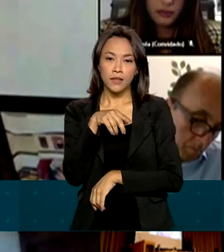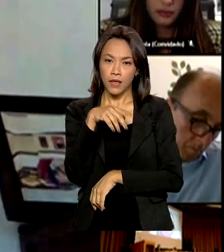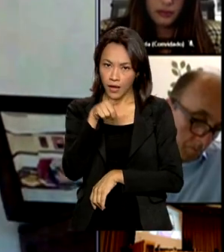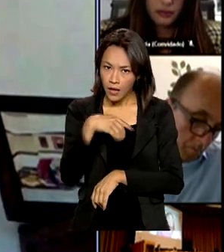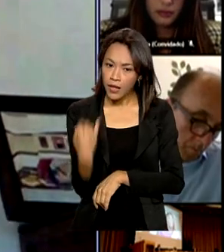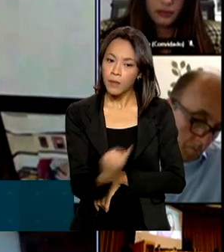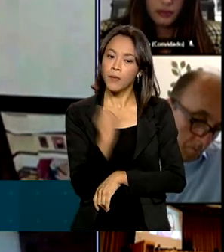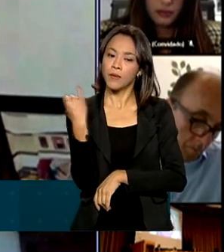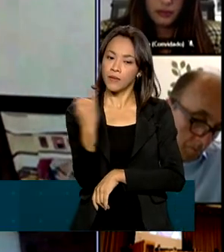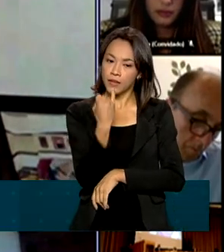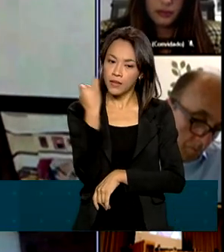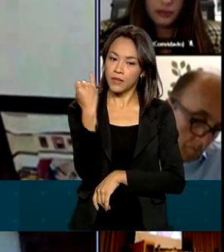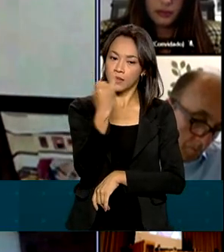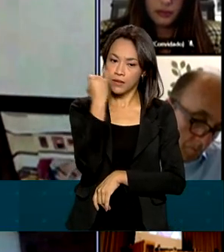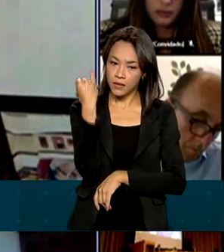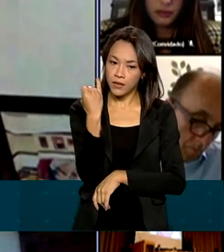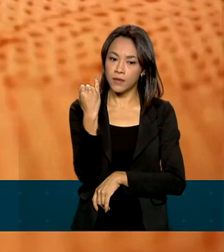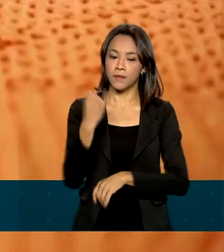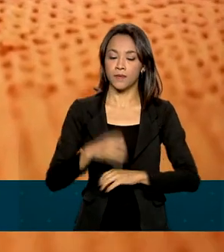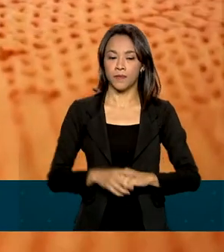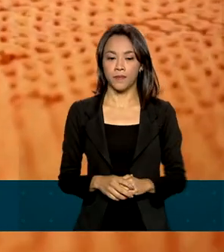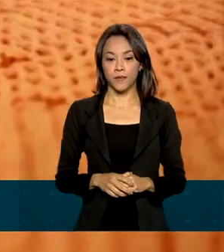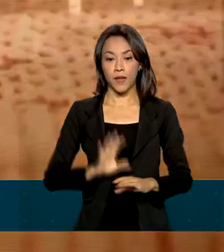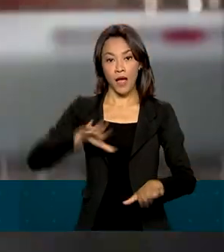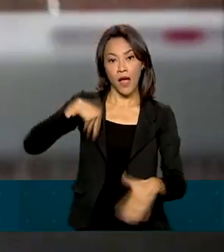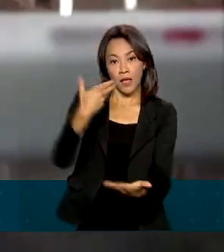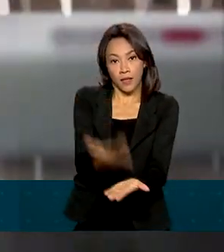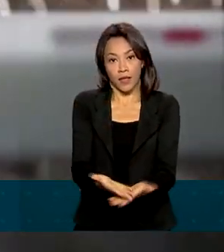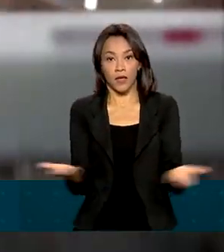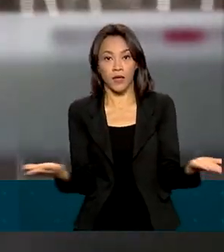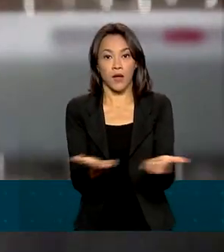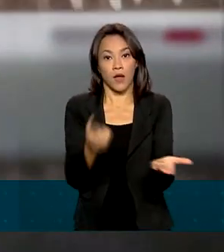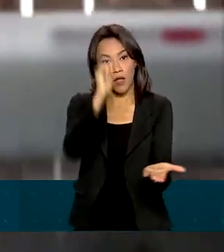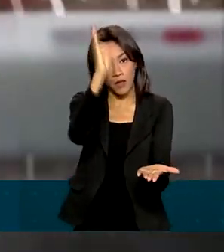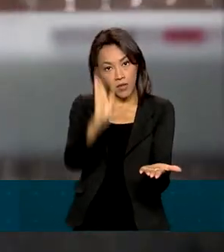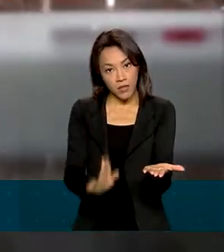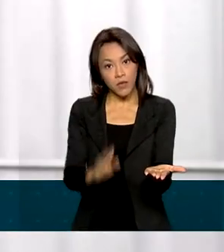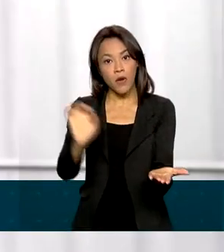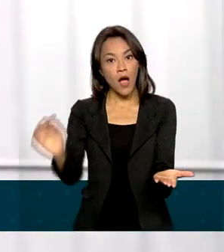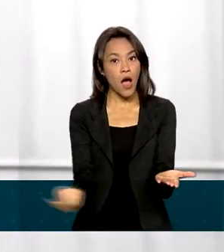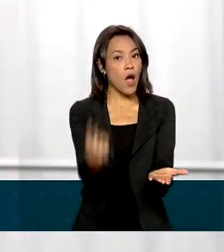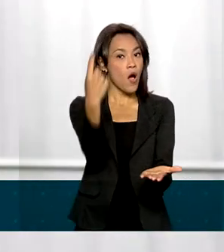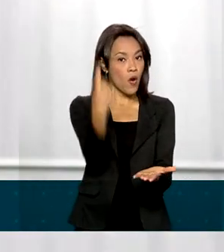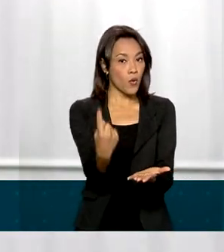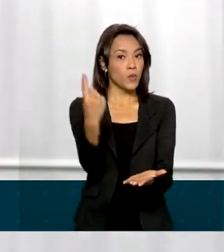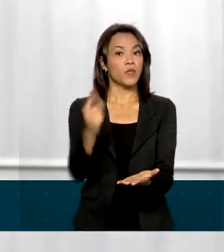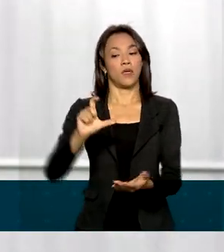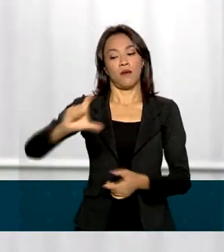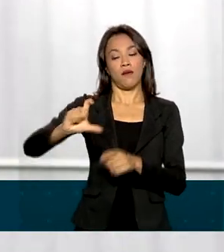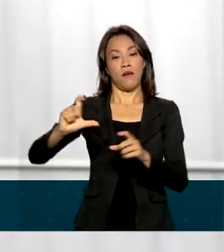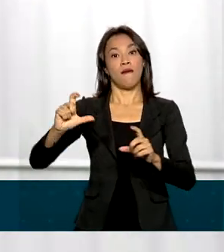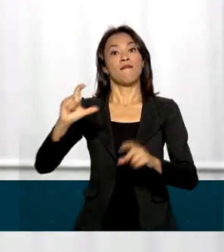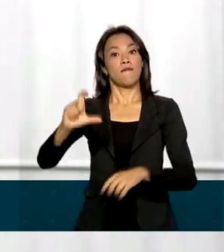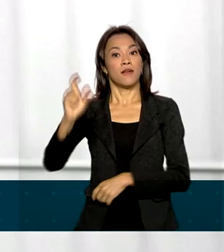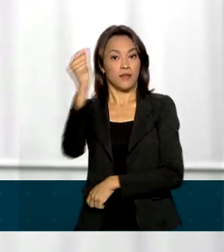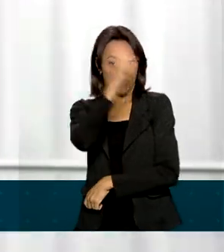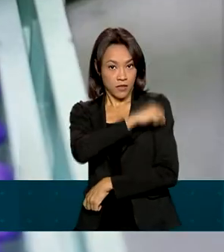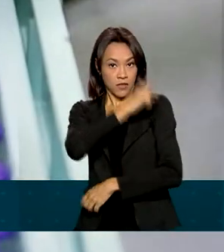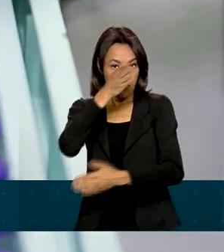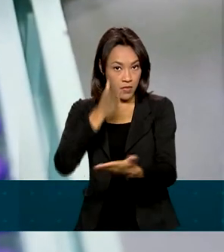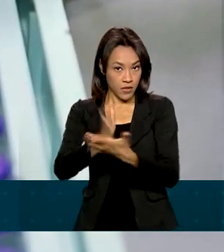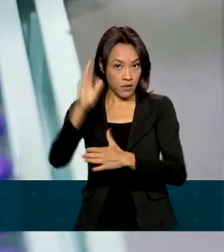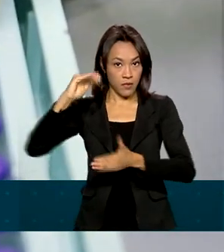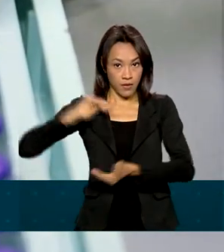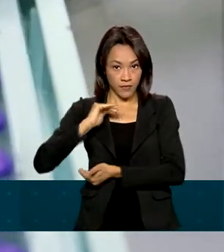para assim acabar com a pandemia. Até o momento, no Brasil, a única vacina aprovada pela Anvisa para uso em crianças